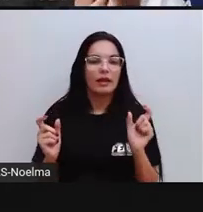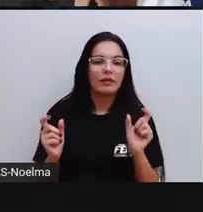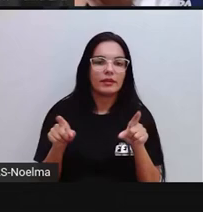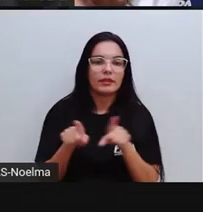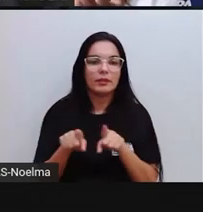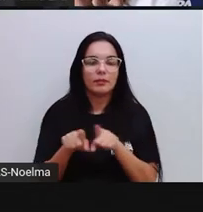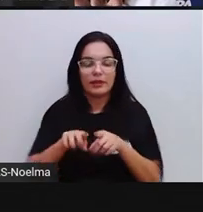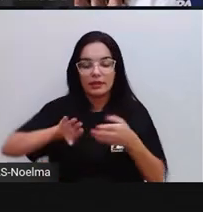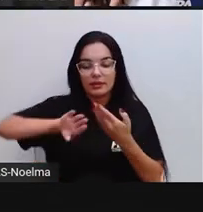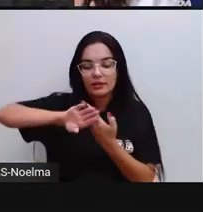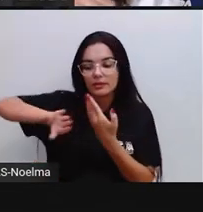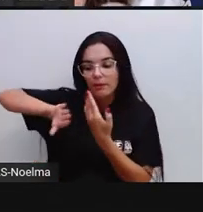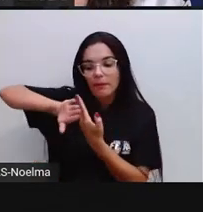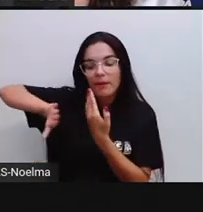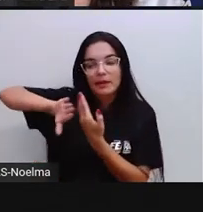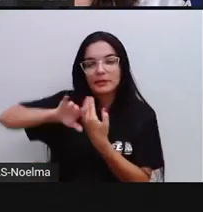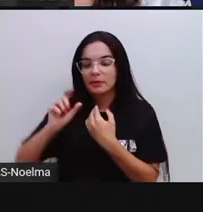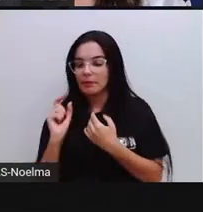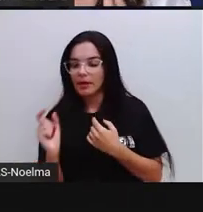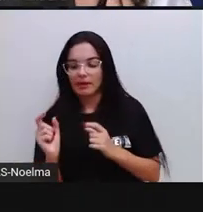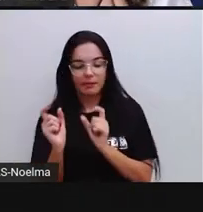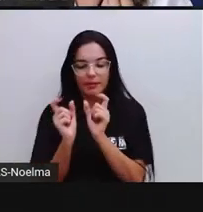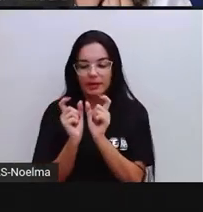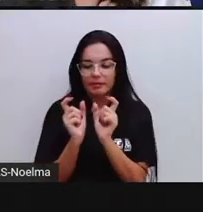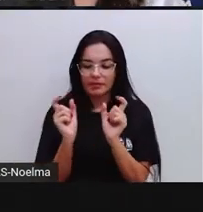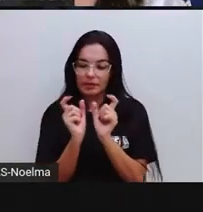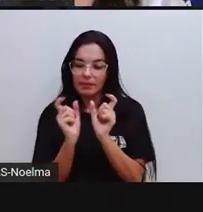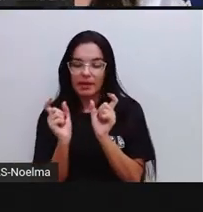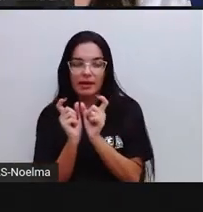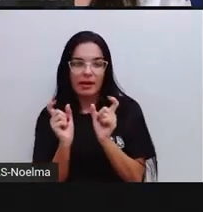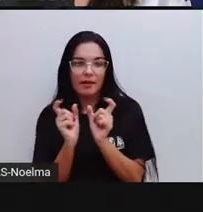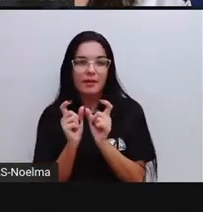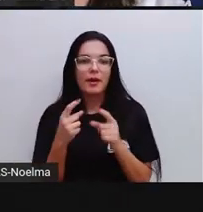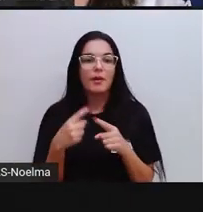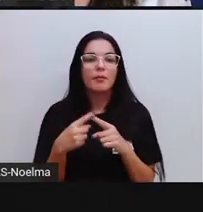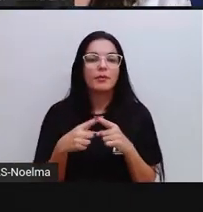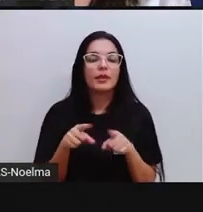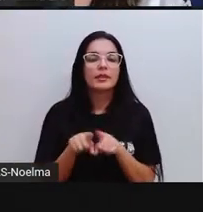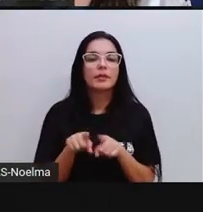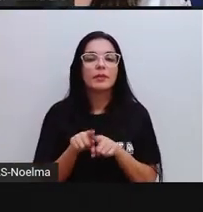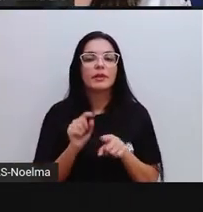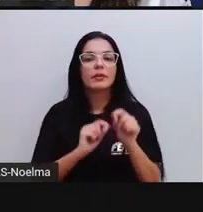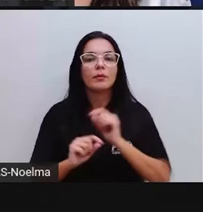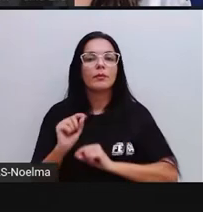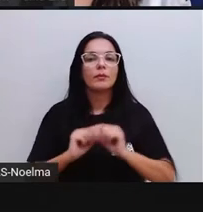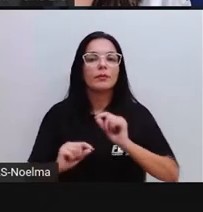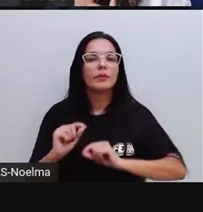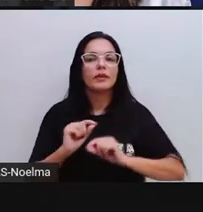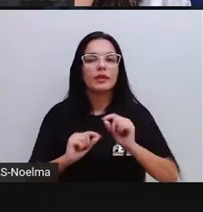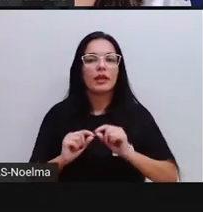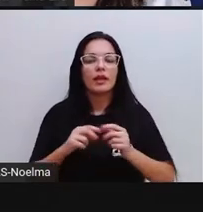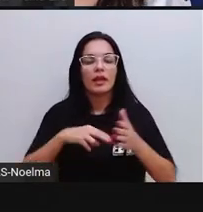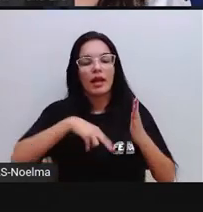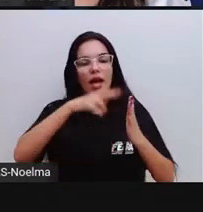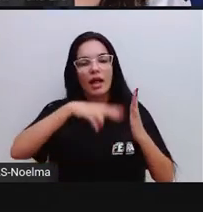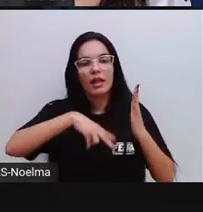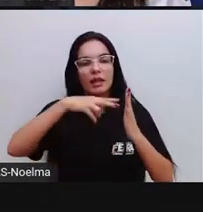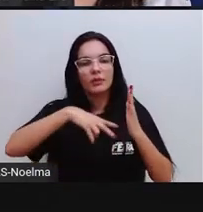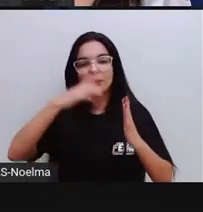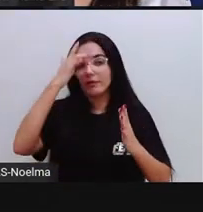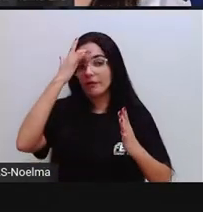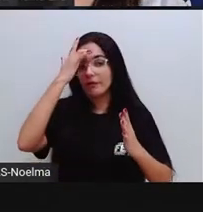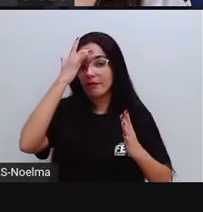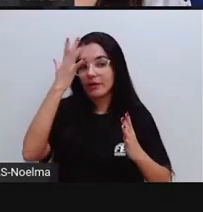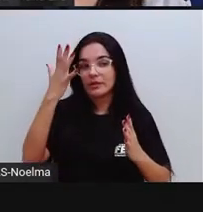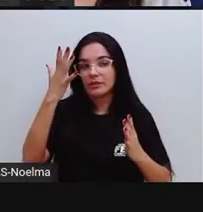colocar um espacozinho entre uma palavrinha e outra. Dá importância, porque torna aí a leitura mais fácil.